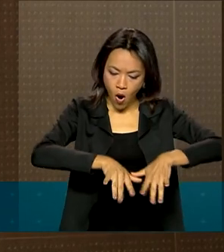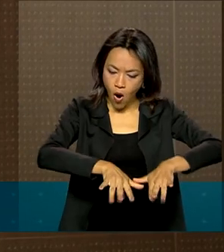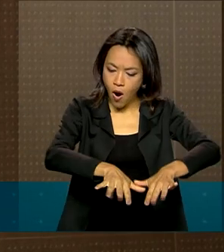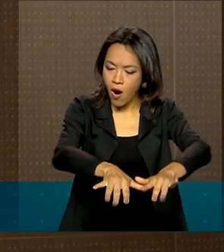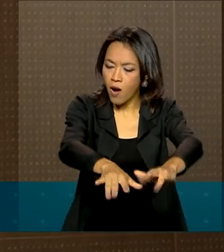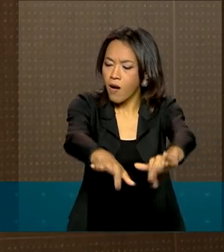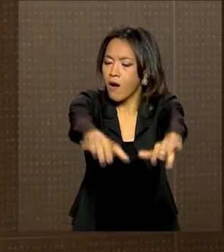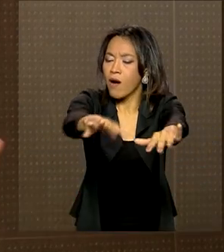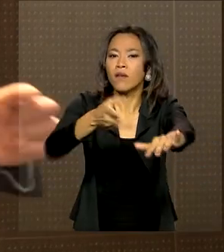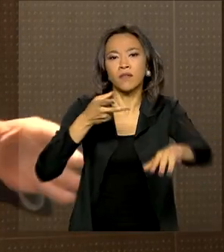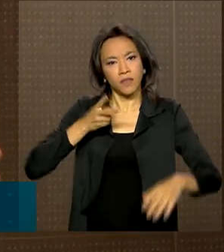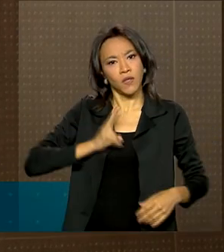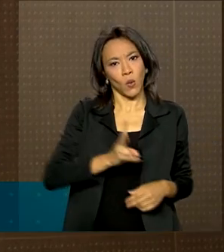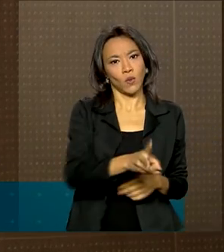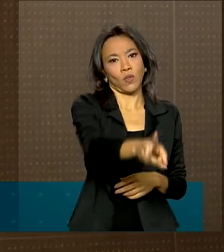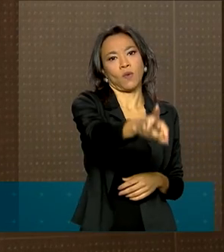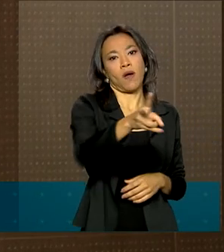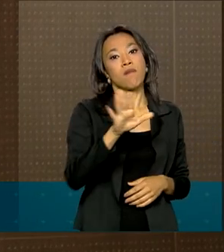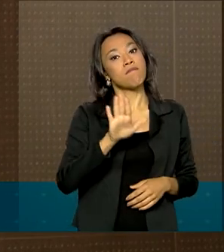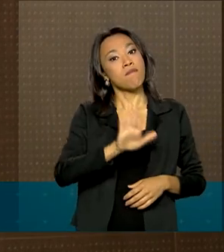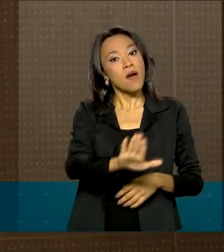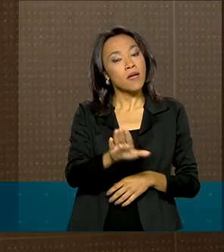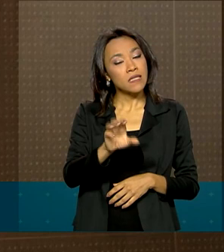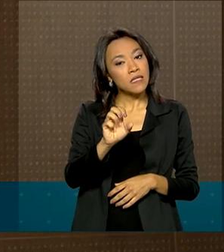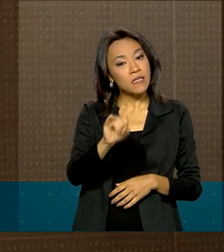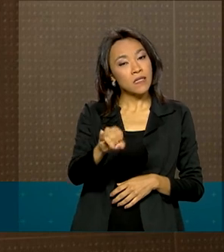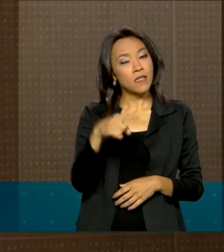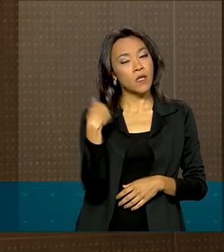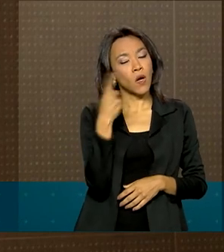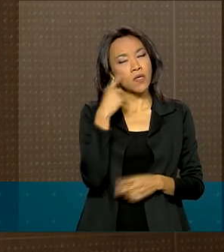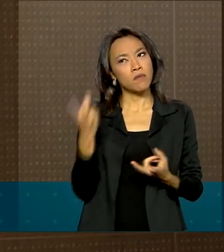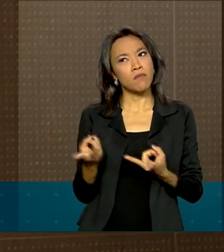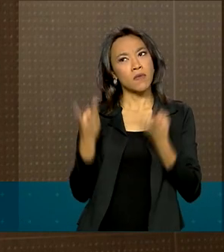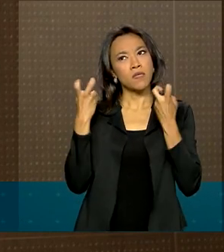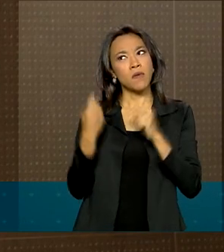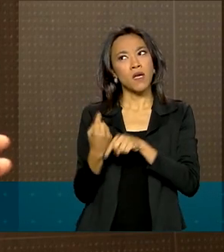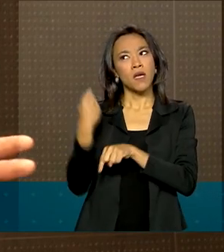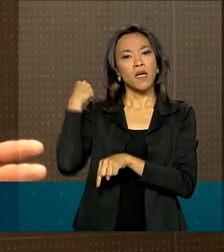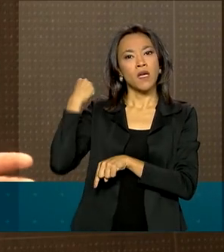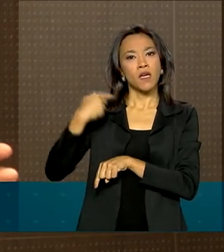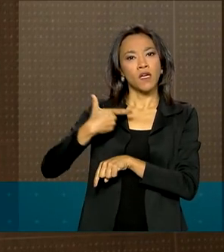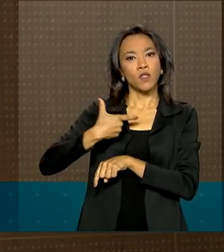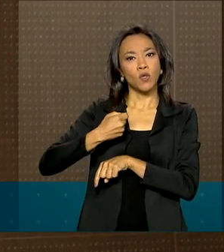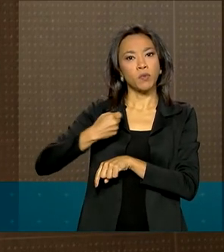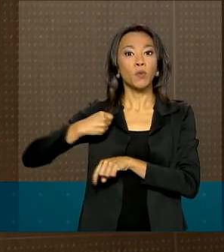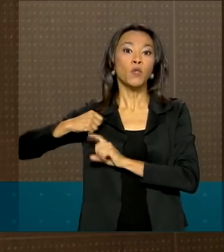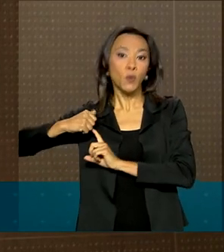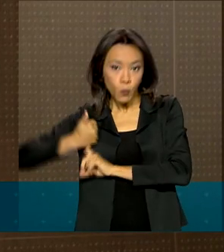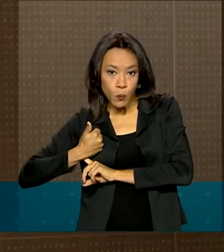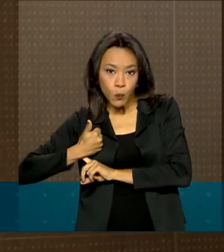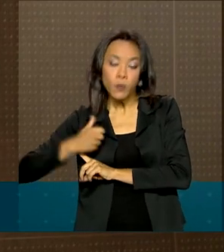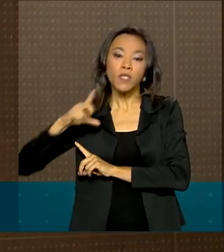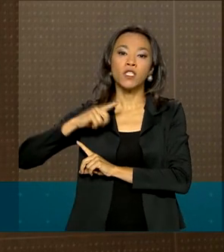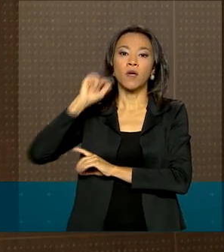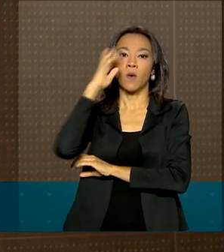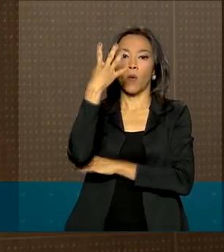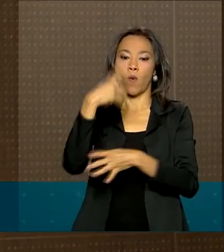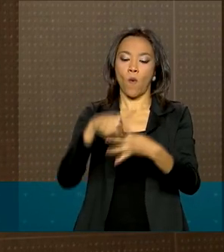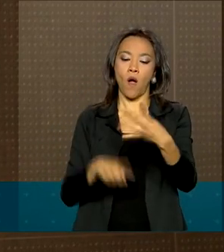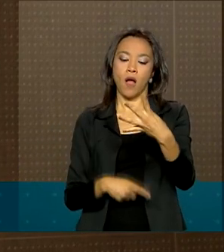sendo. Mas se nós formos observar, em 2001, nós tínhamos quatro fontes de energia.